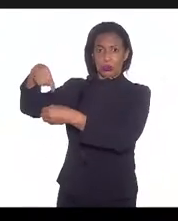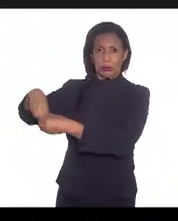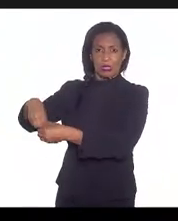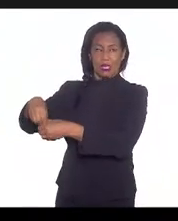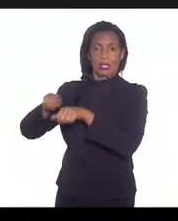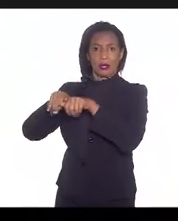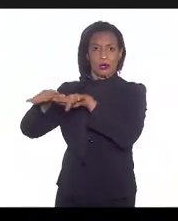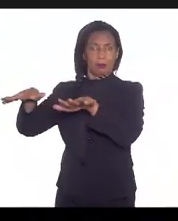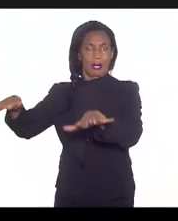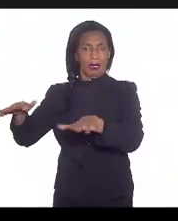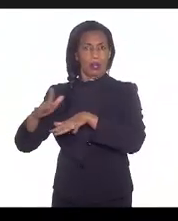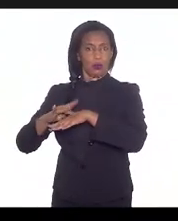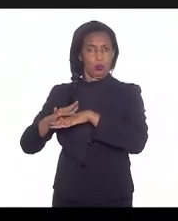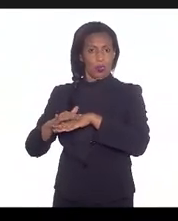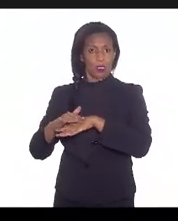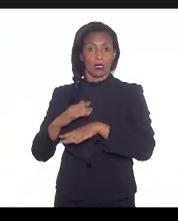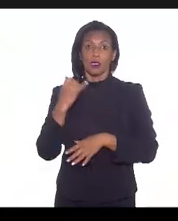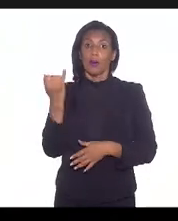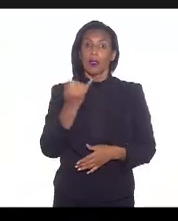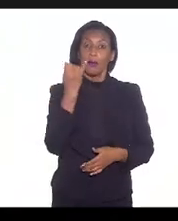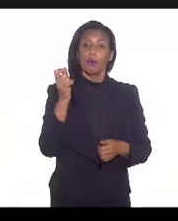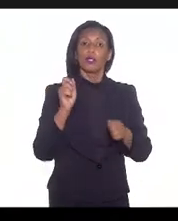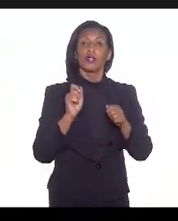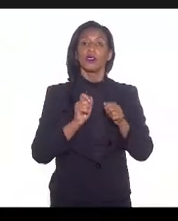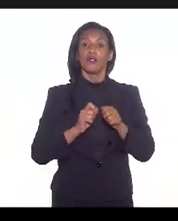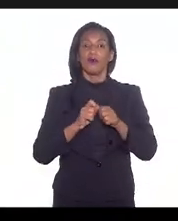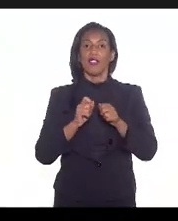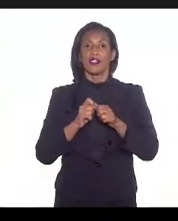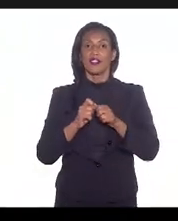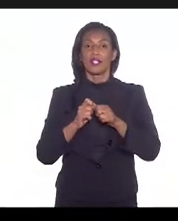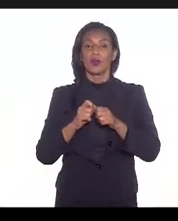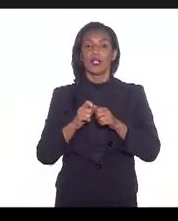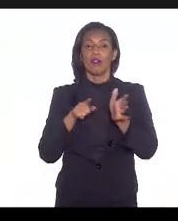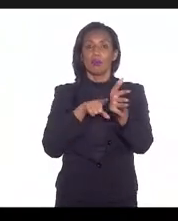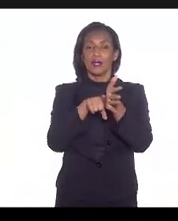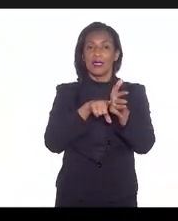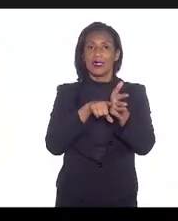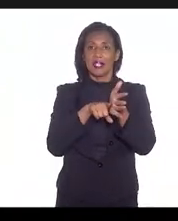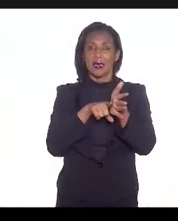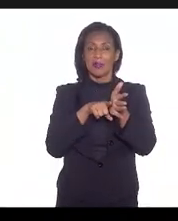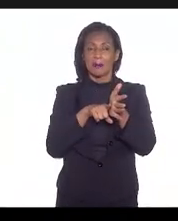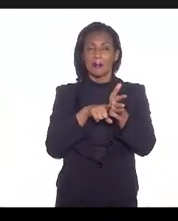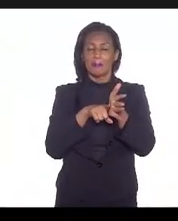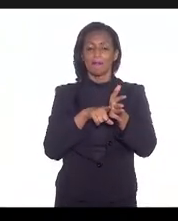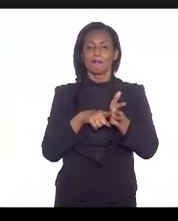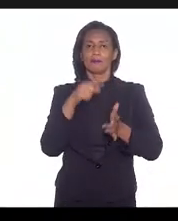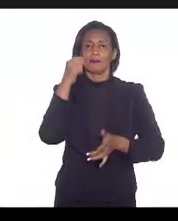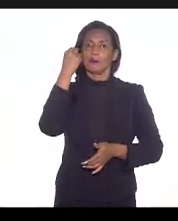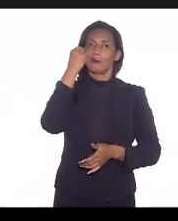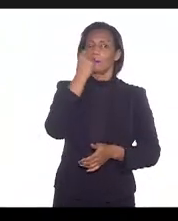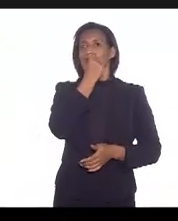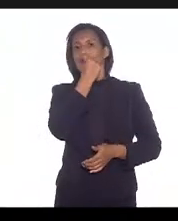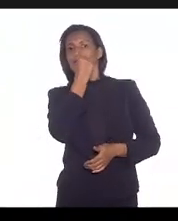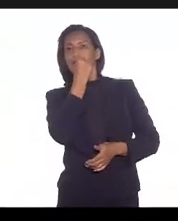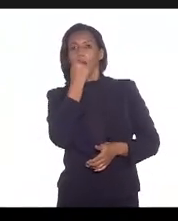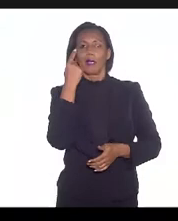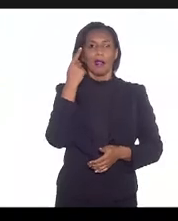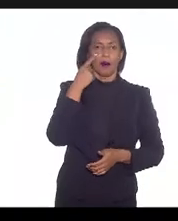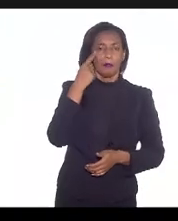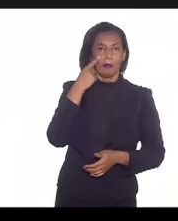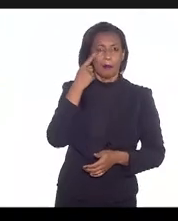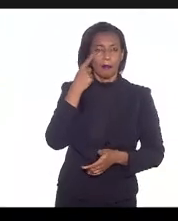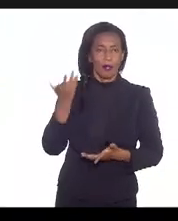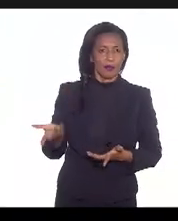a importância de fazer essa testagem, é a testagem molecular, que durante muito tempo, eles foram sendo